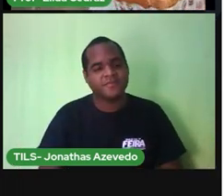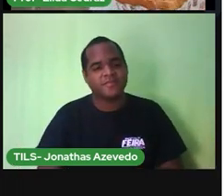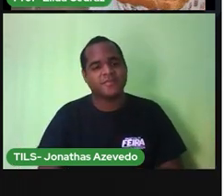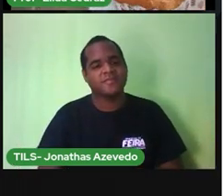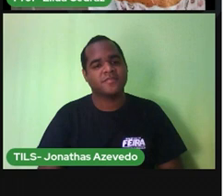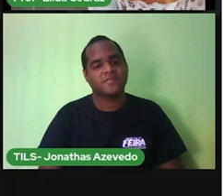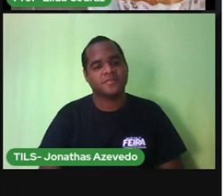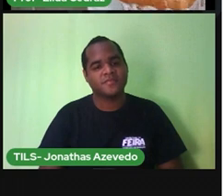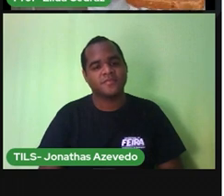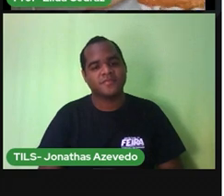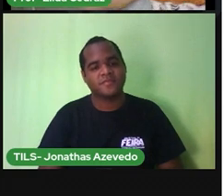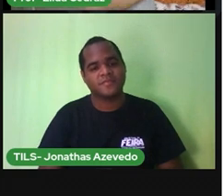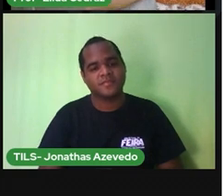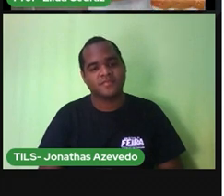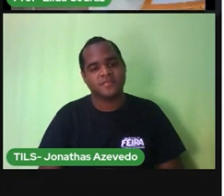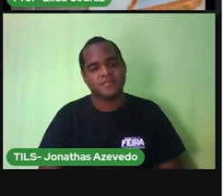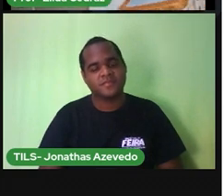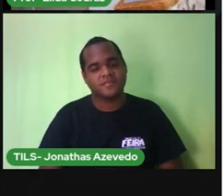Shampoo.